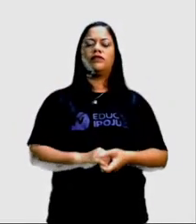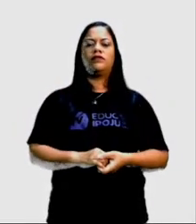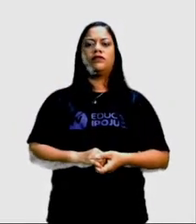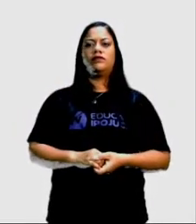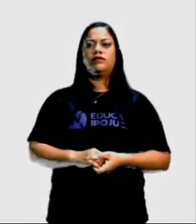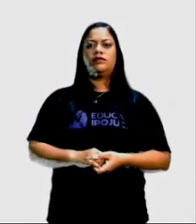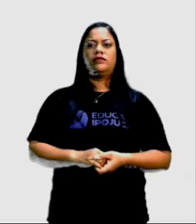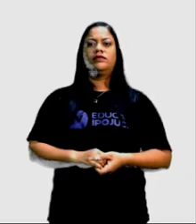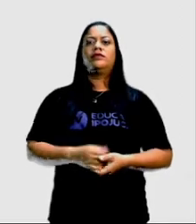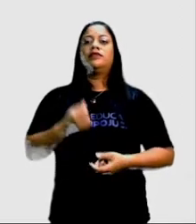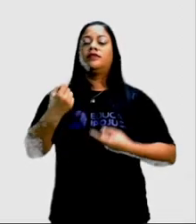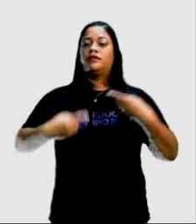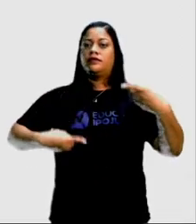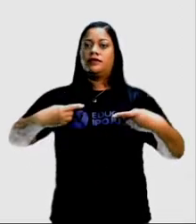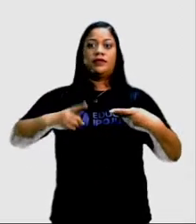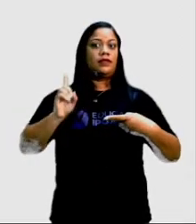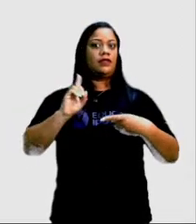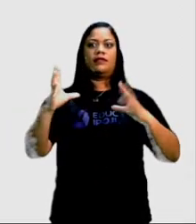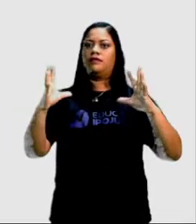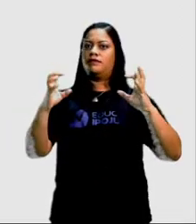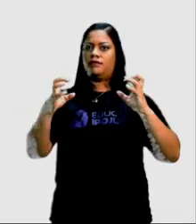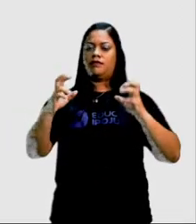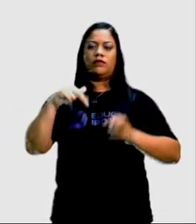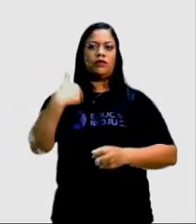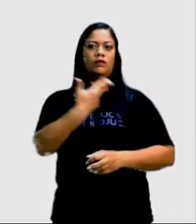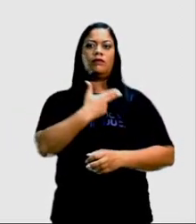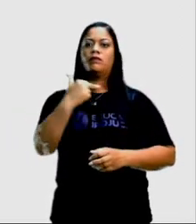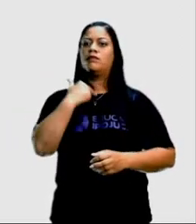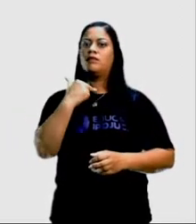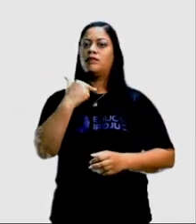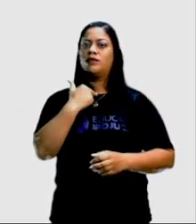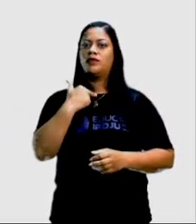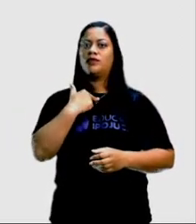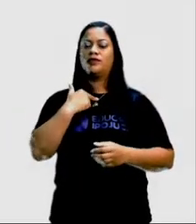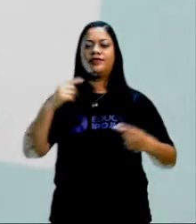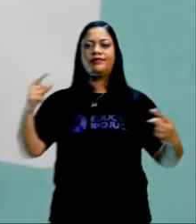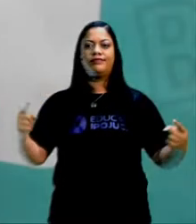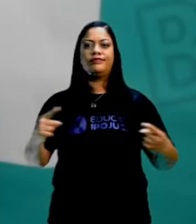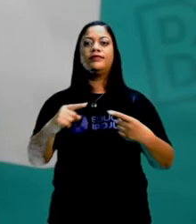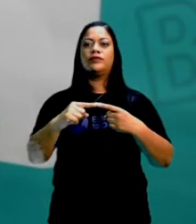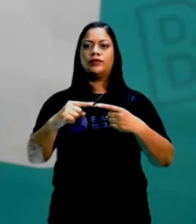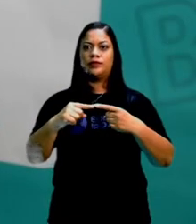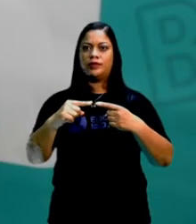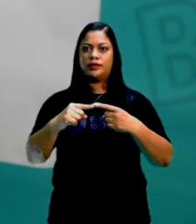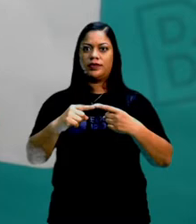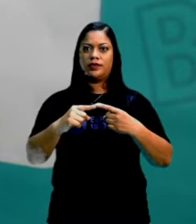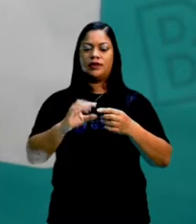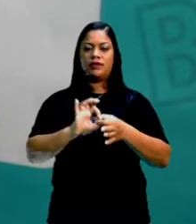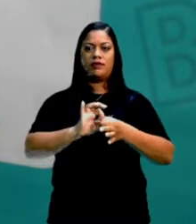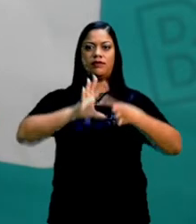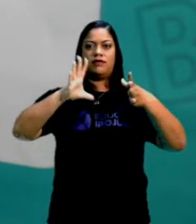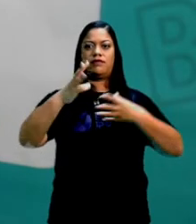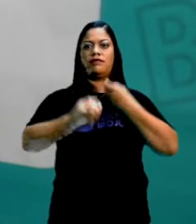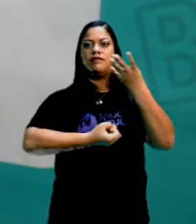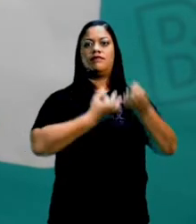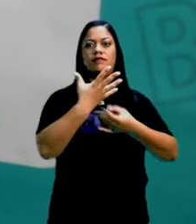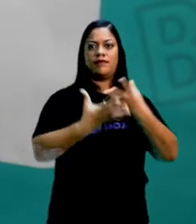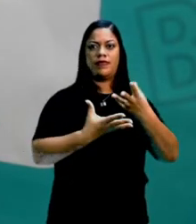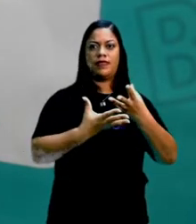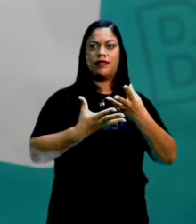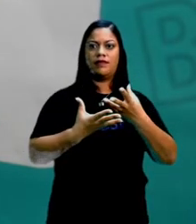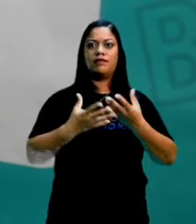repetir, debater não é brigar, a gente não pode relacionar a liberdade de expressão e